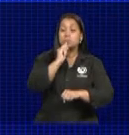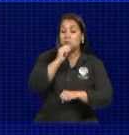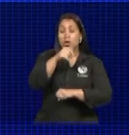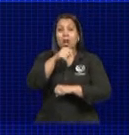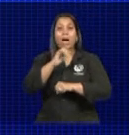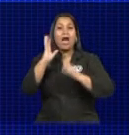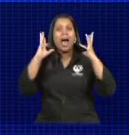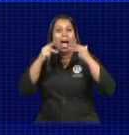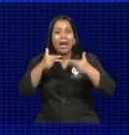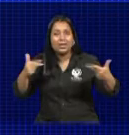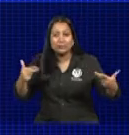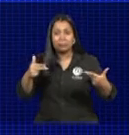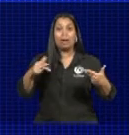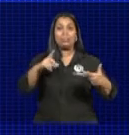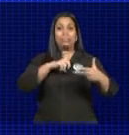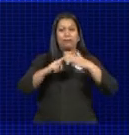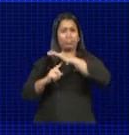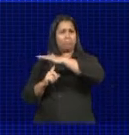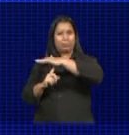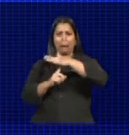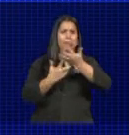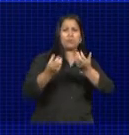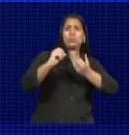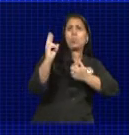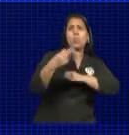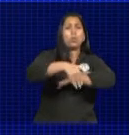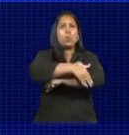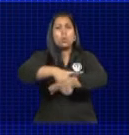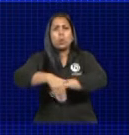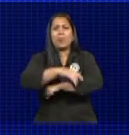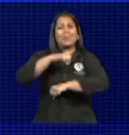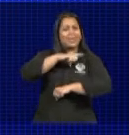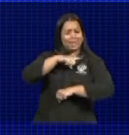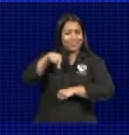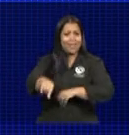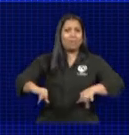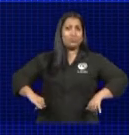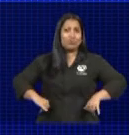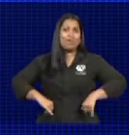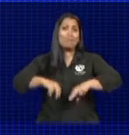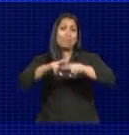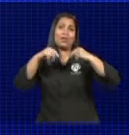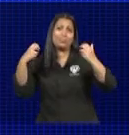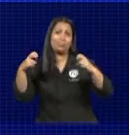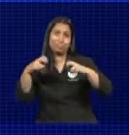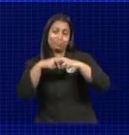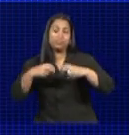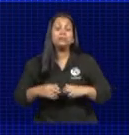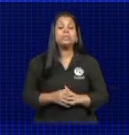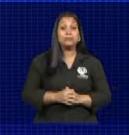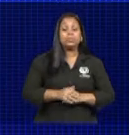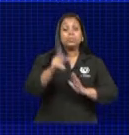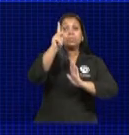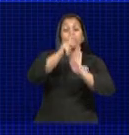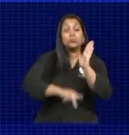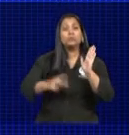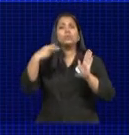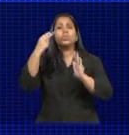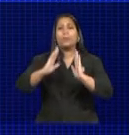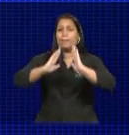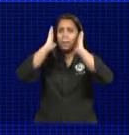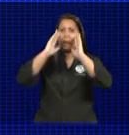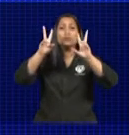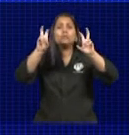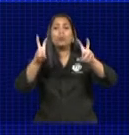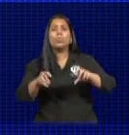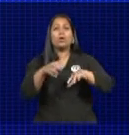que estejam em bens públicos e tenham lesão ou sofrimento em decorrência de acidente. O projeto do vereador Paulo Paulera